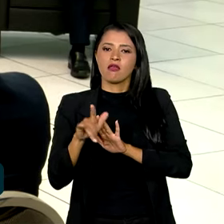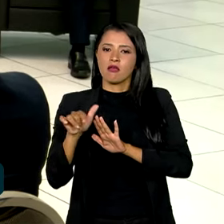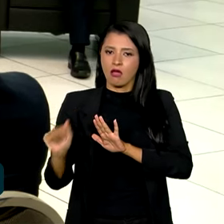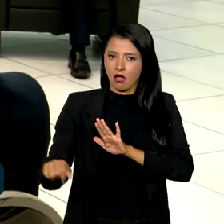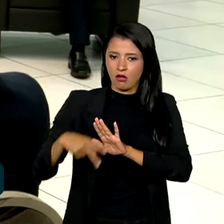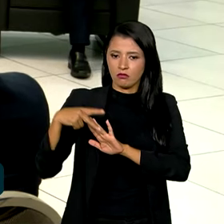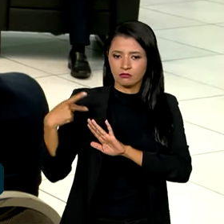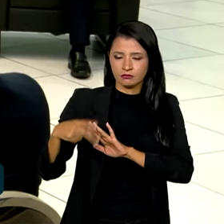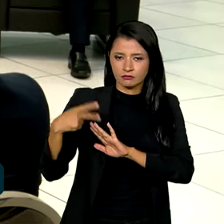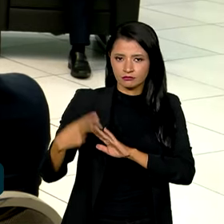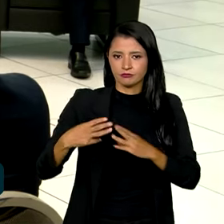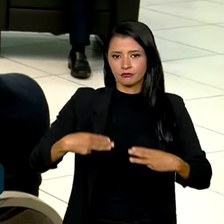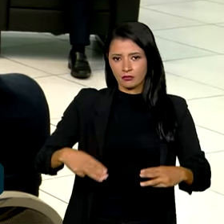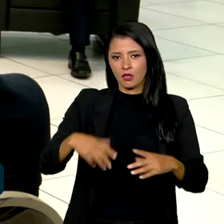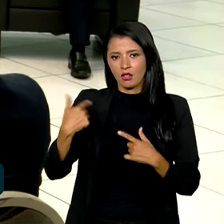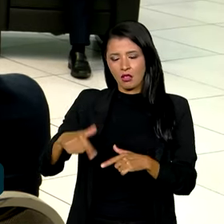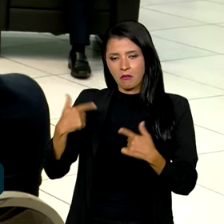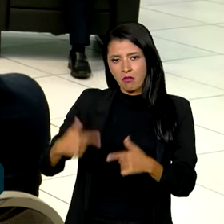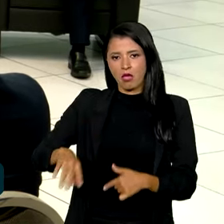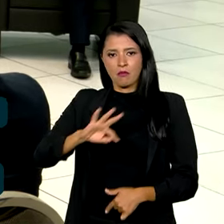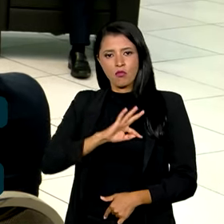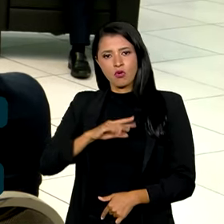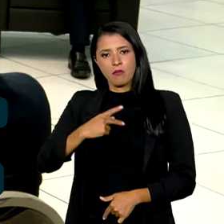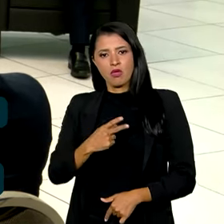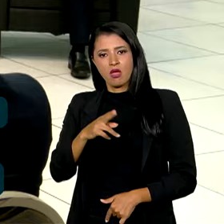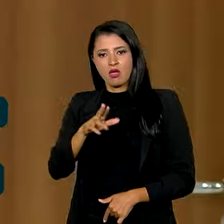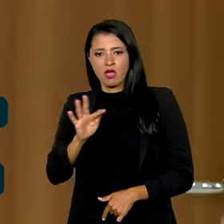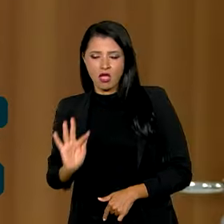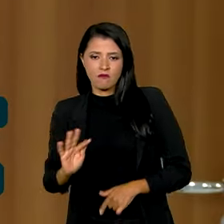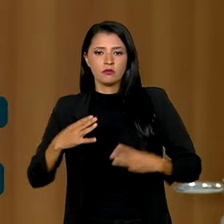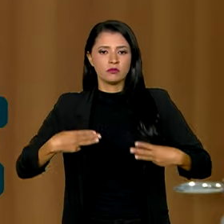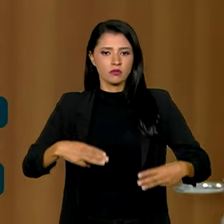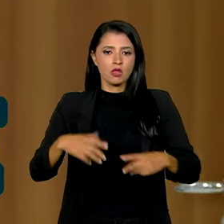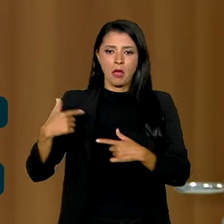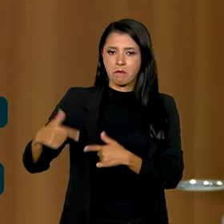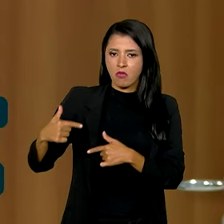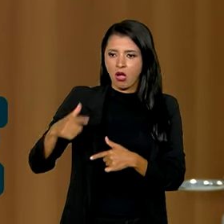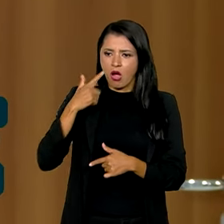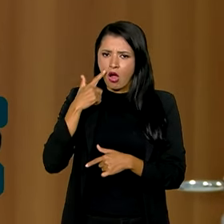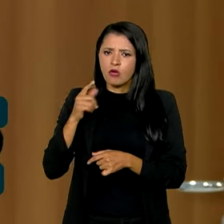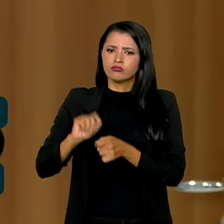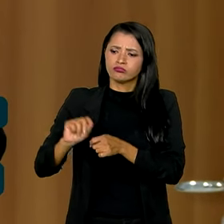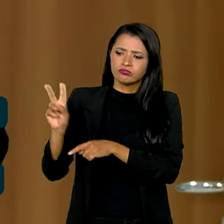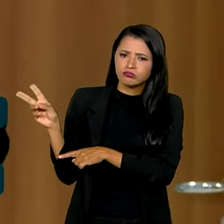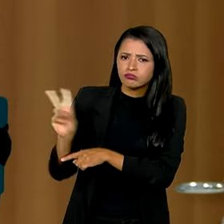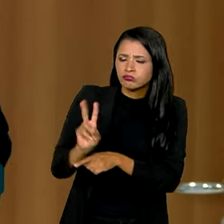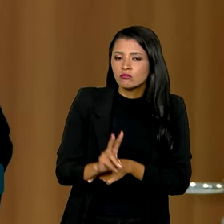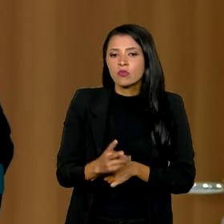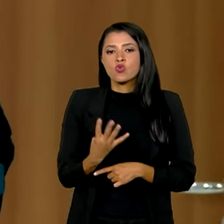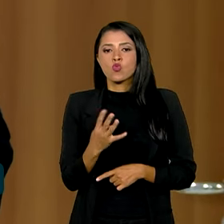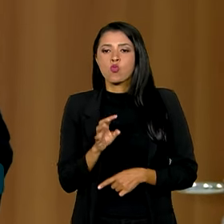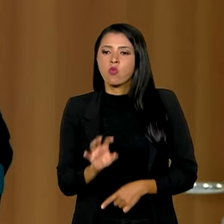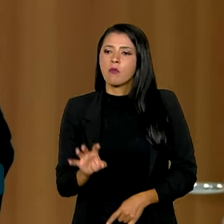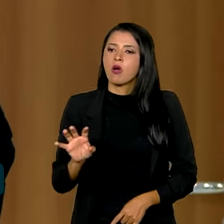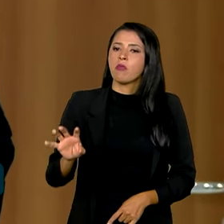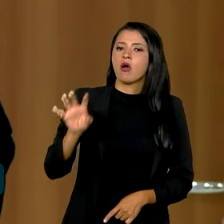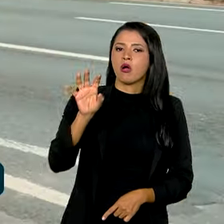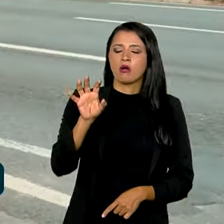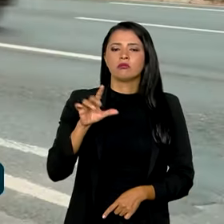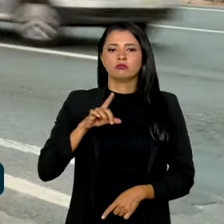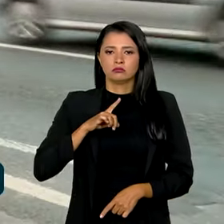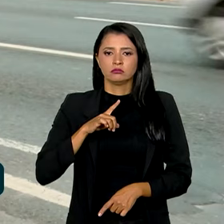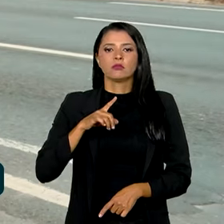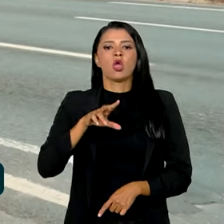Polícia Rodoviária Federal e do Ministério do Trabalho e Emprego realizou fiscalizações em quatro estados brasileiros.